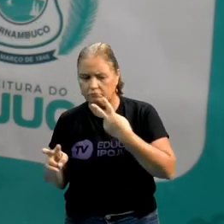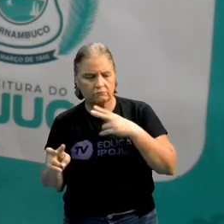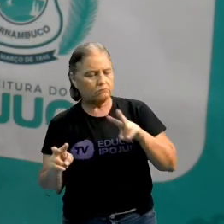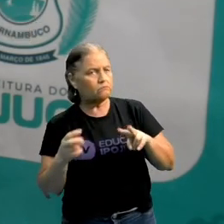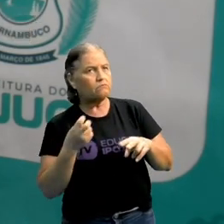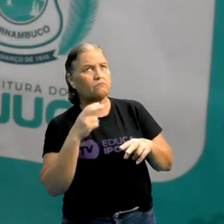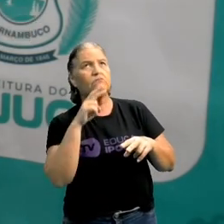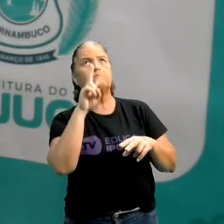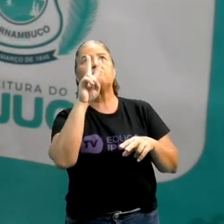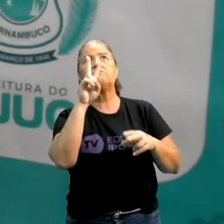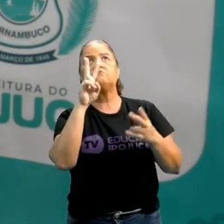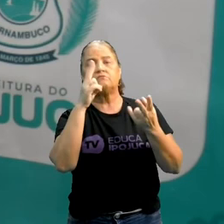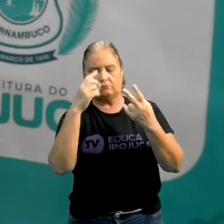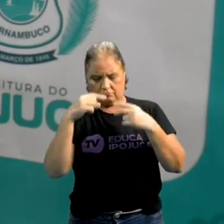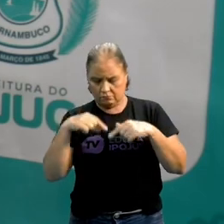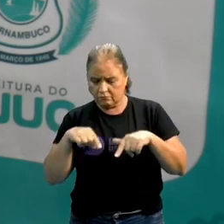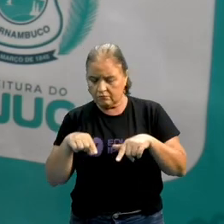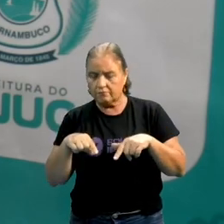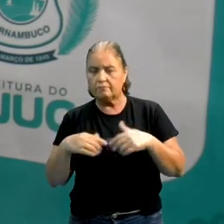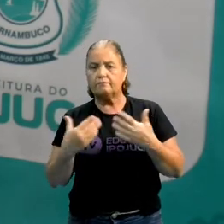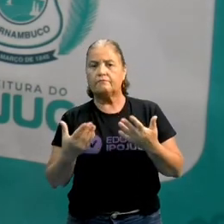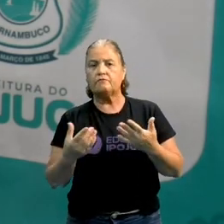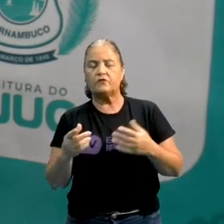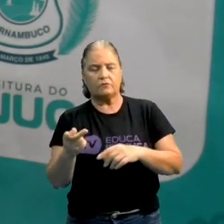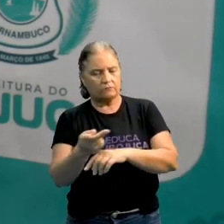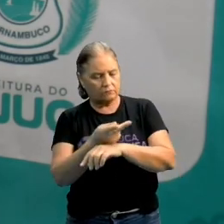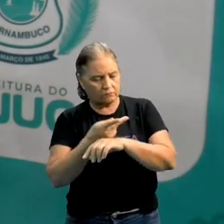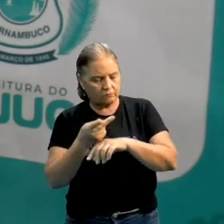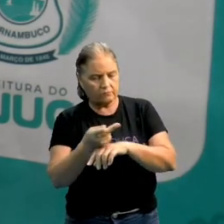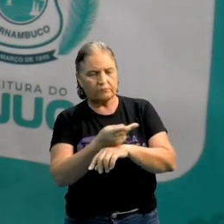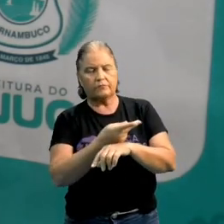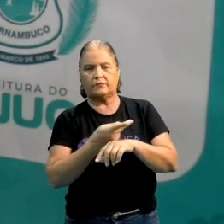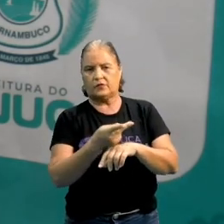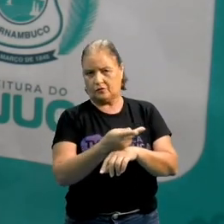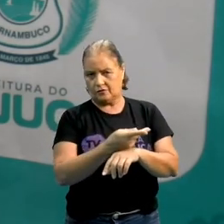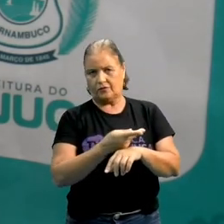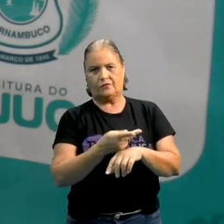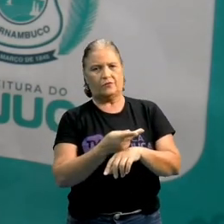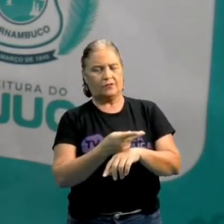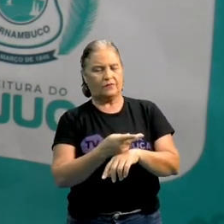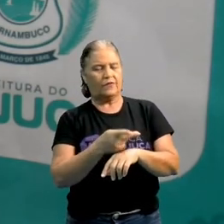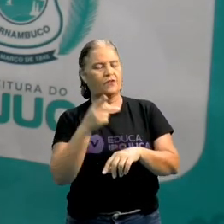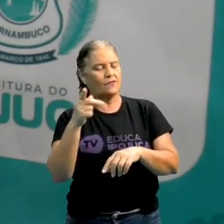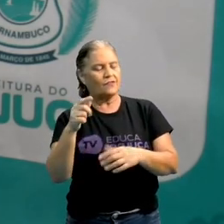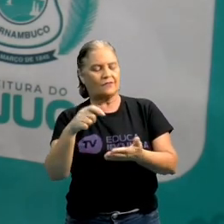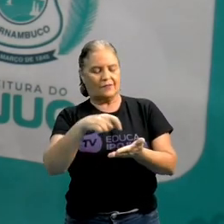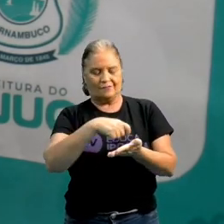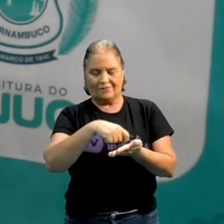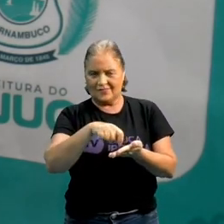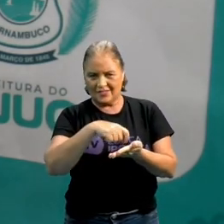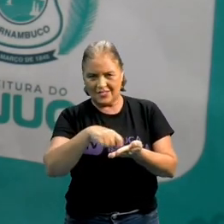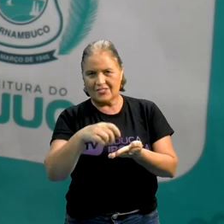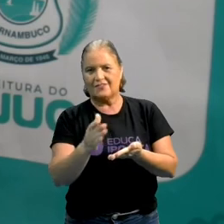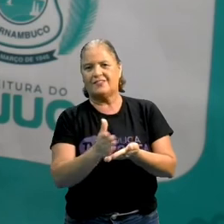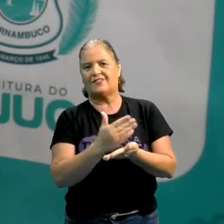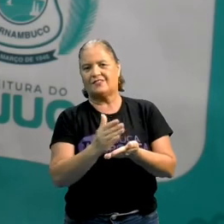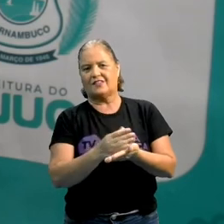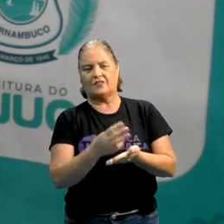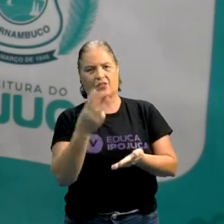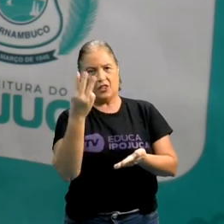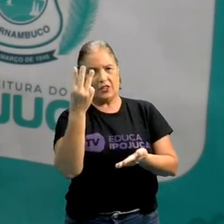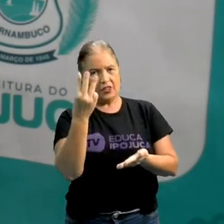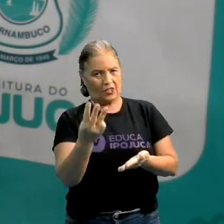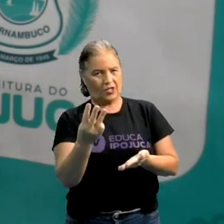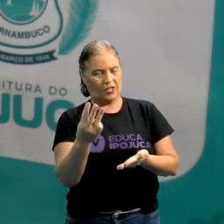cima, para baixo. Aí você vai procurar. E você vai anotar em seu caderno, três